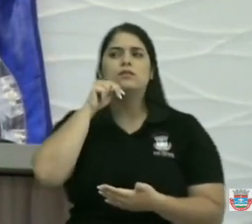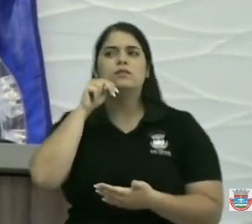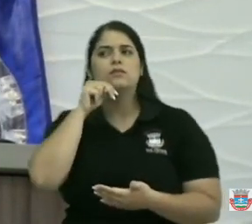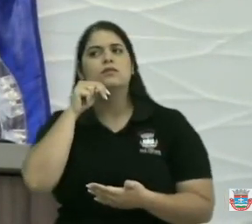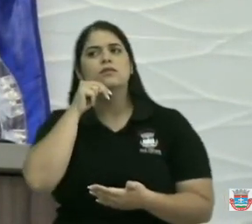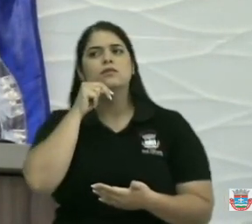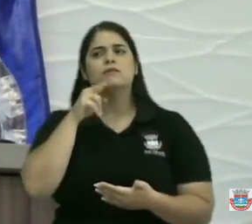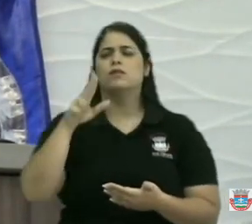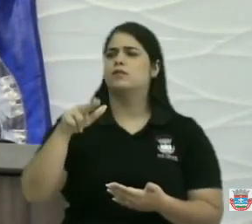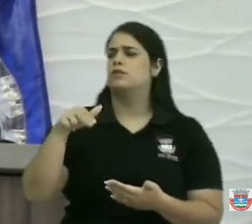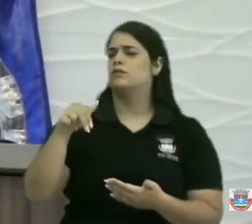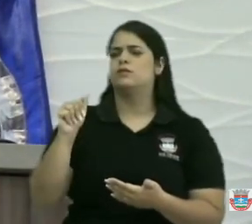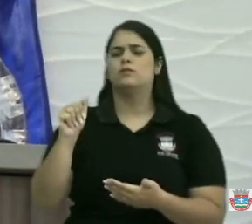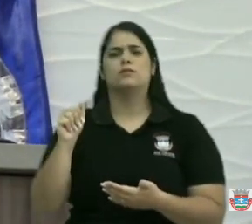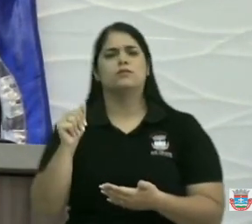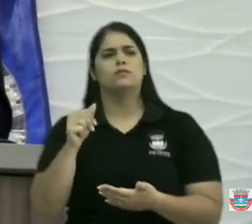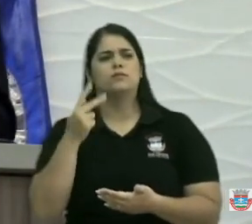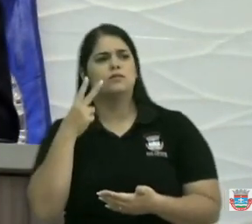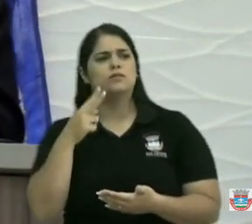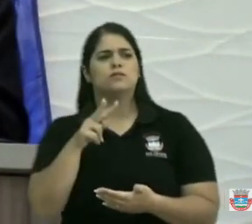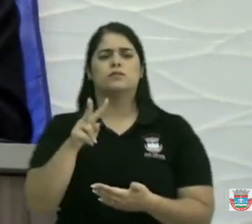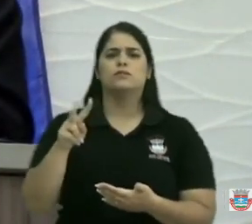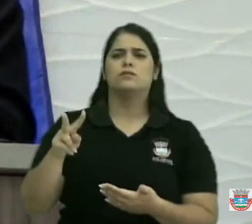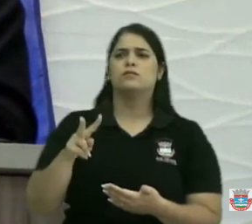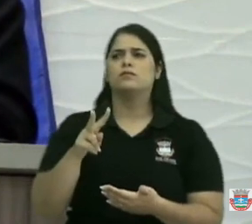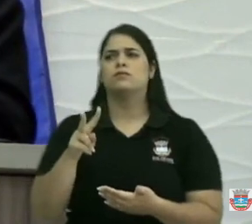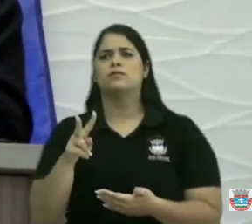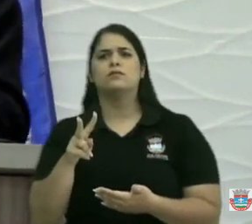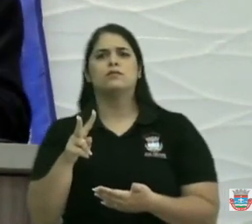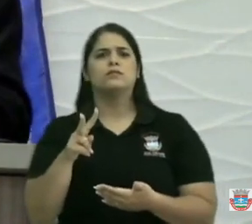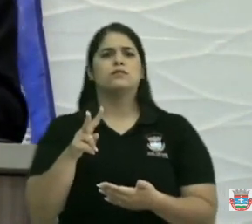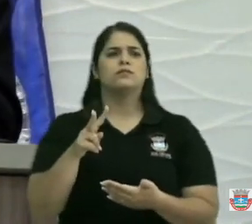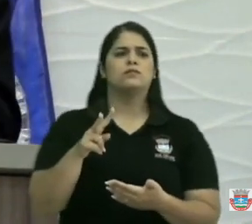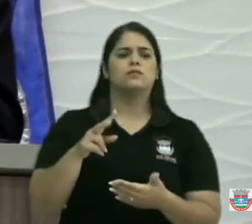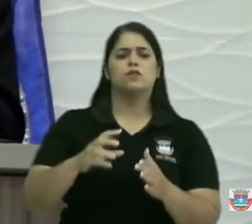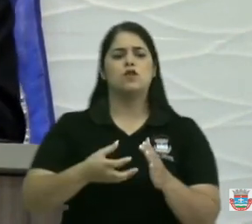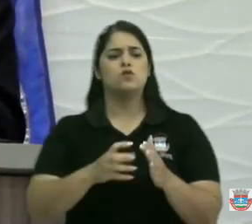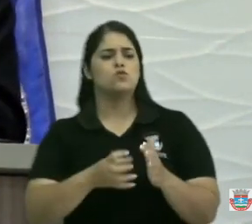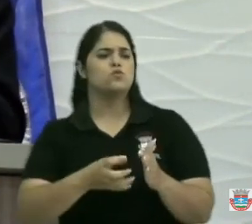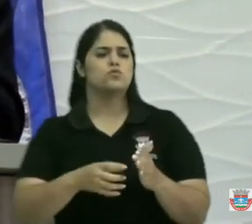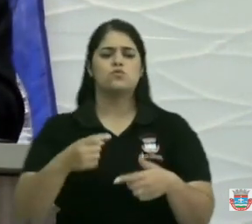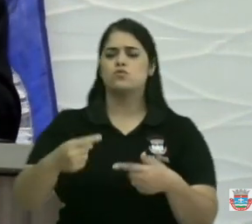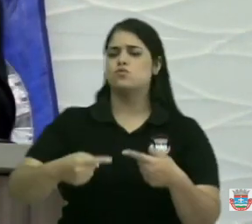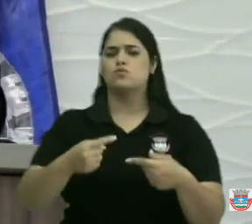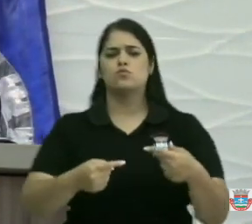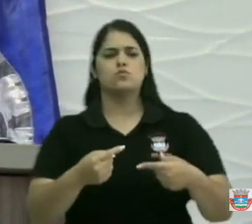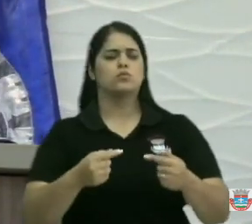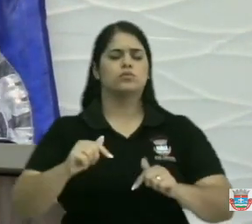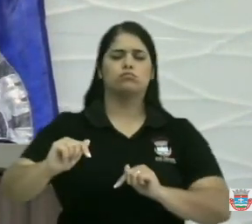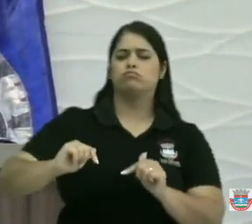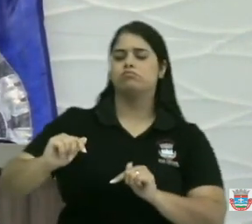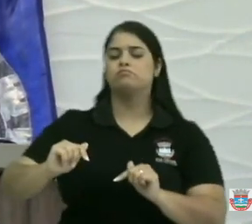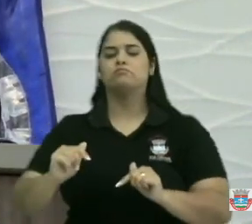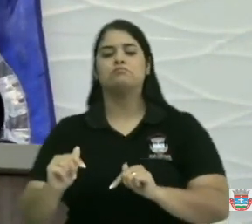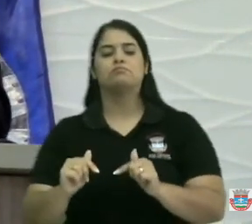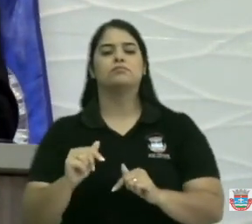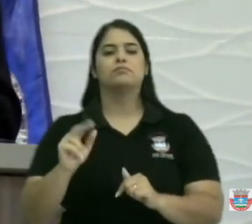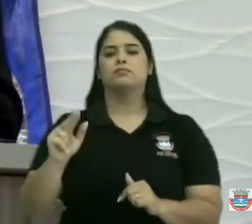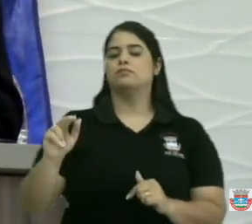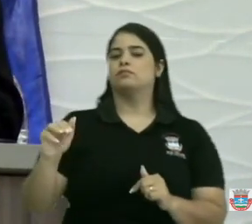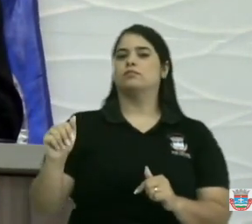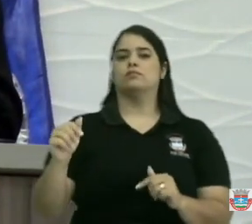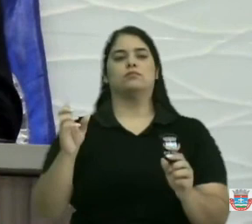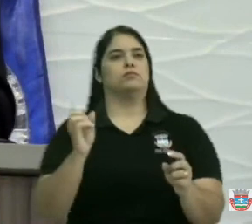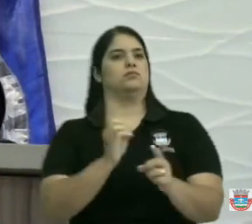eu nunca vi uma situação bater tanto na oposição que tanto trabalha. Uma oposição que nunca deixou de